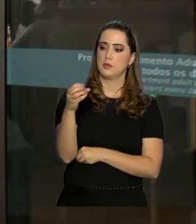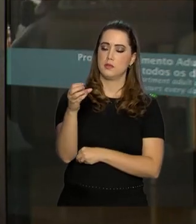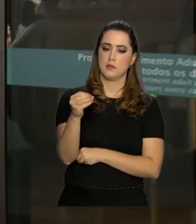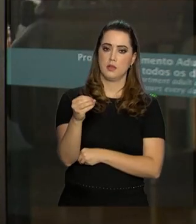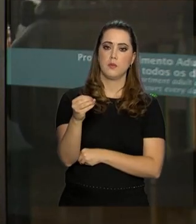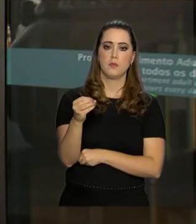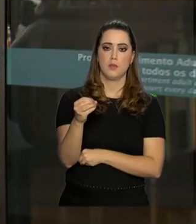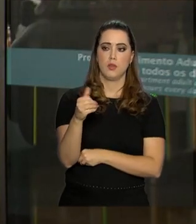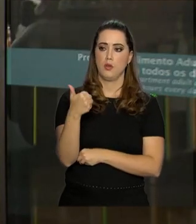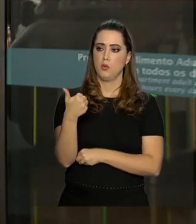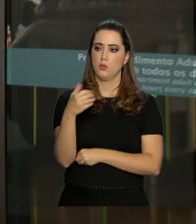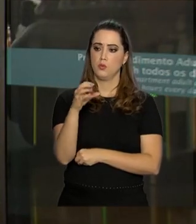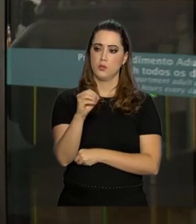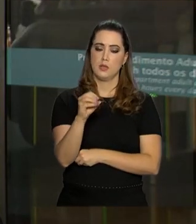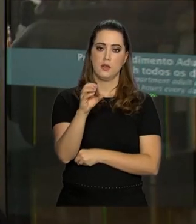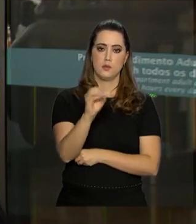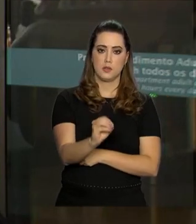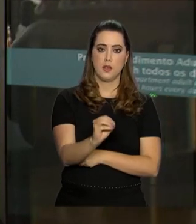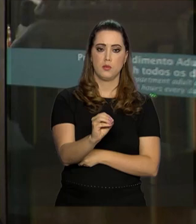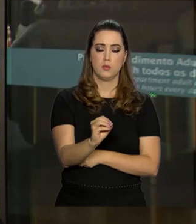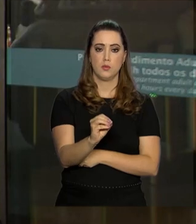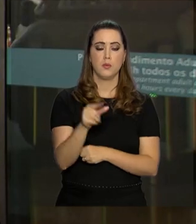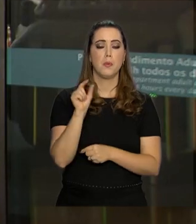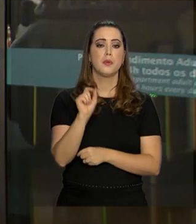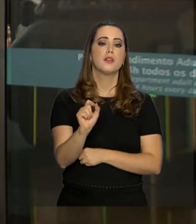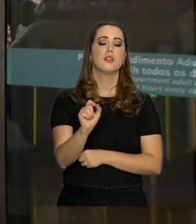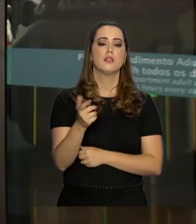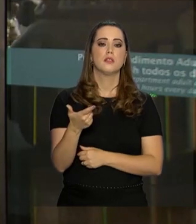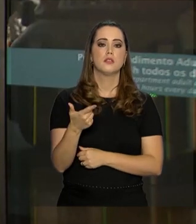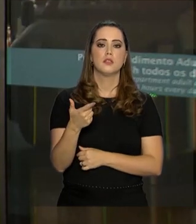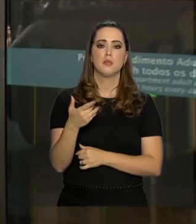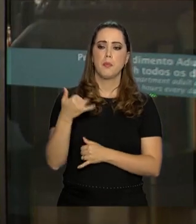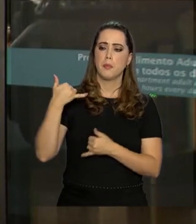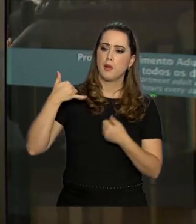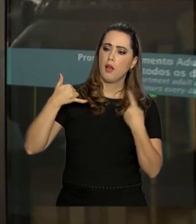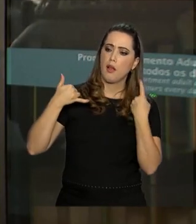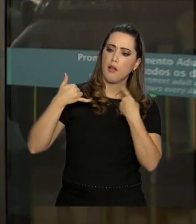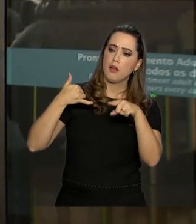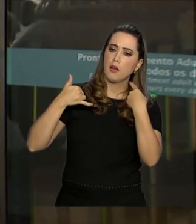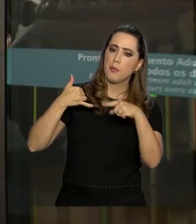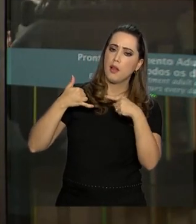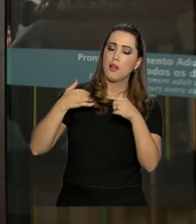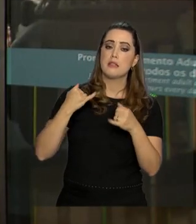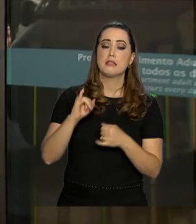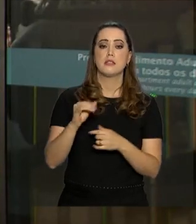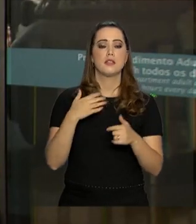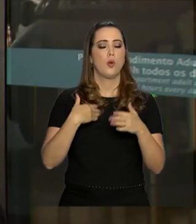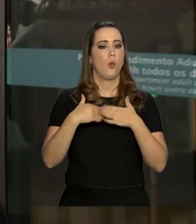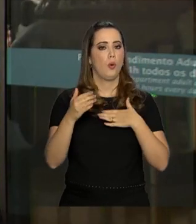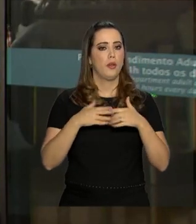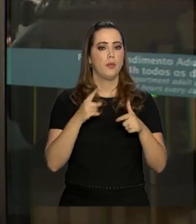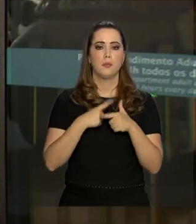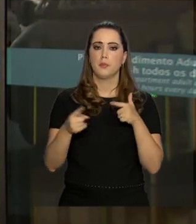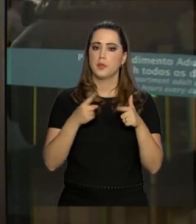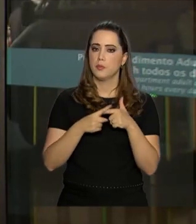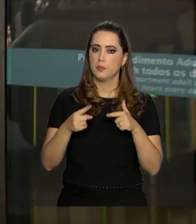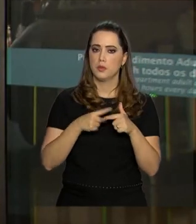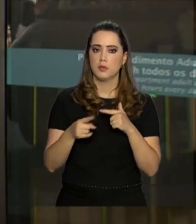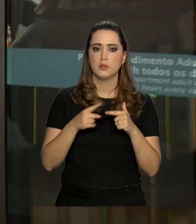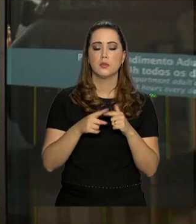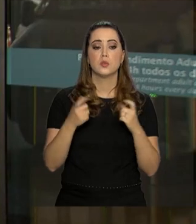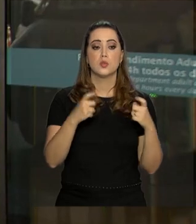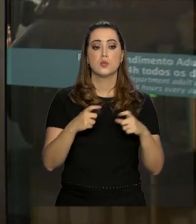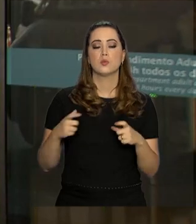Disque 100, justamente para fazer denúncias caso haja qualquer tipo de problema nessas